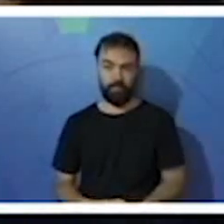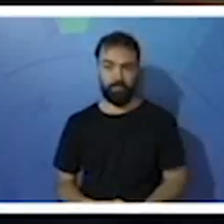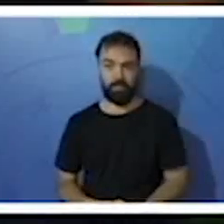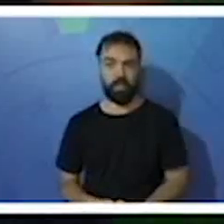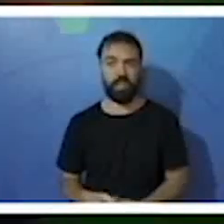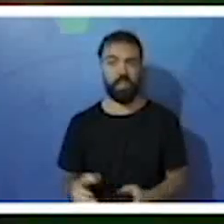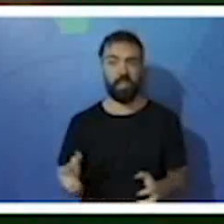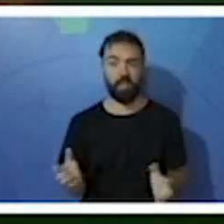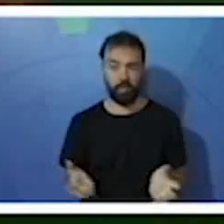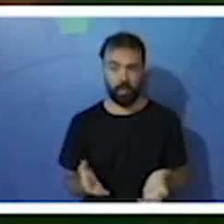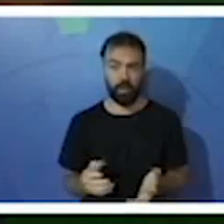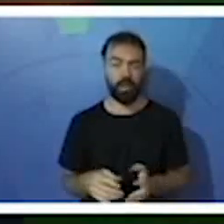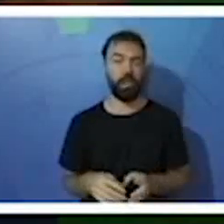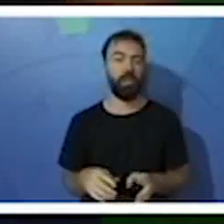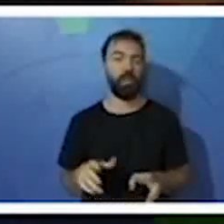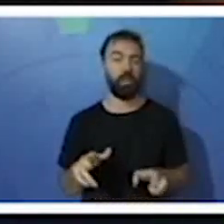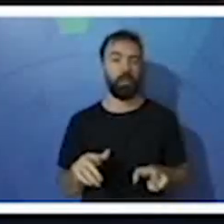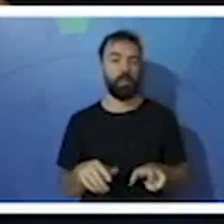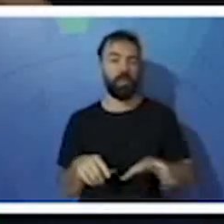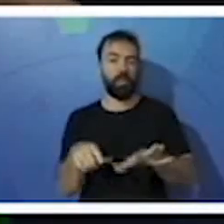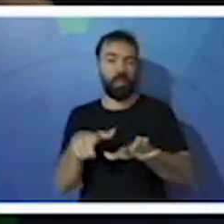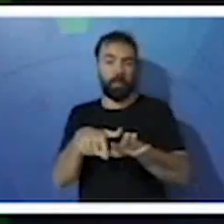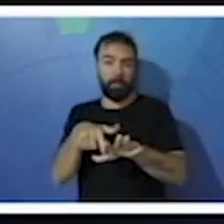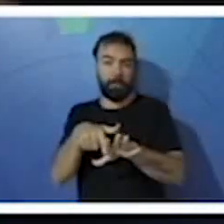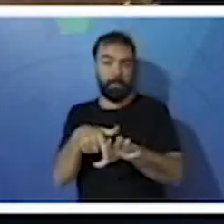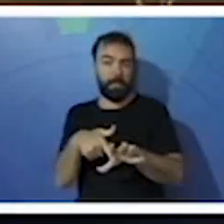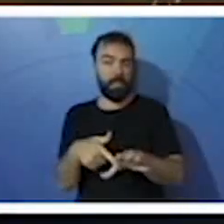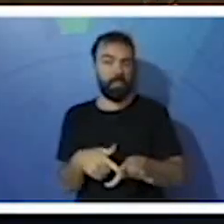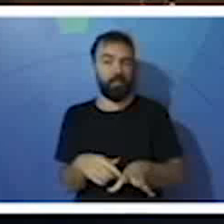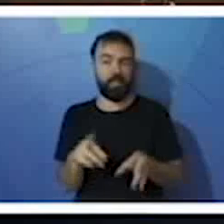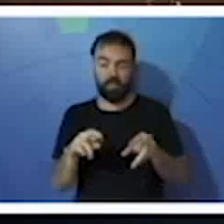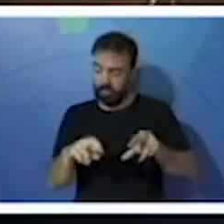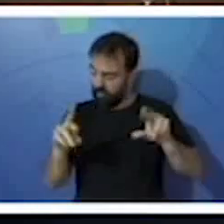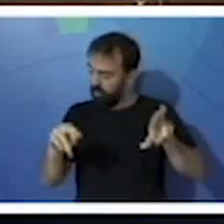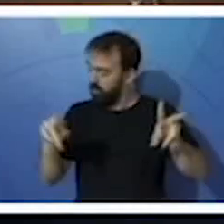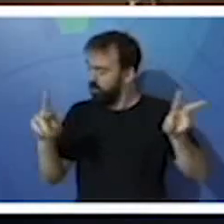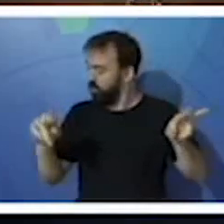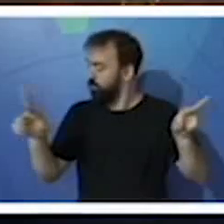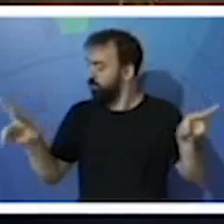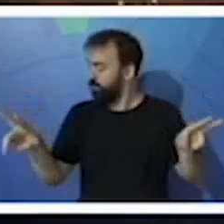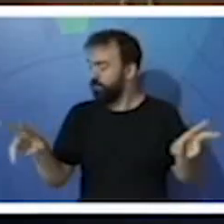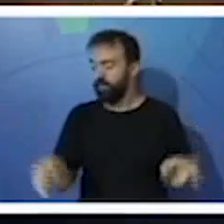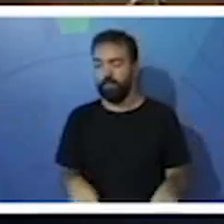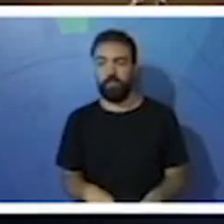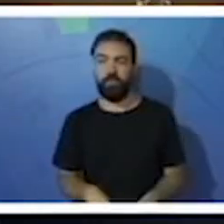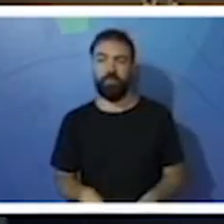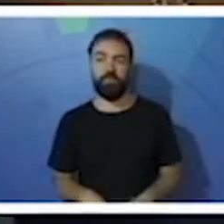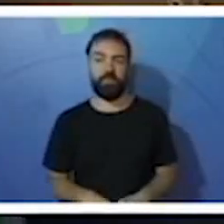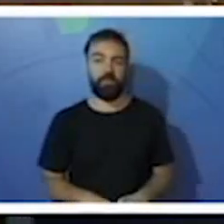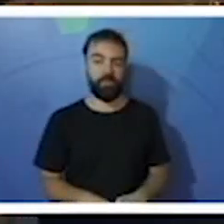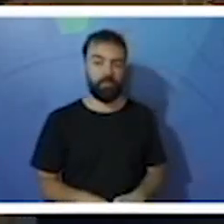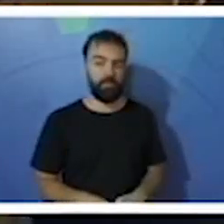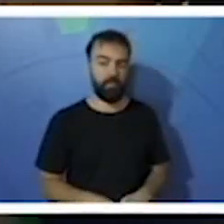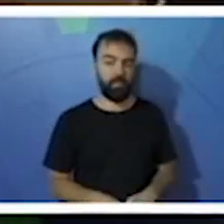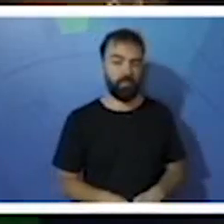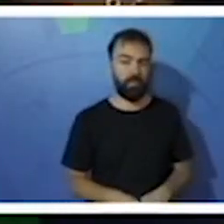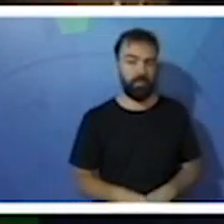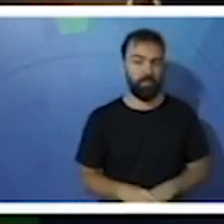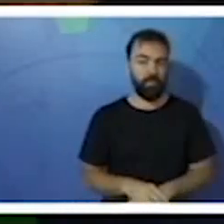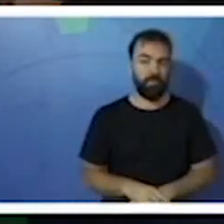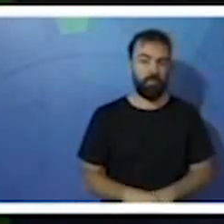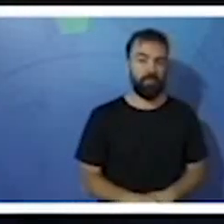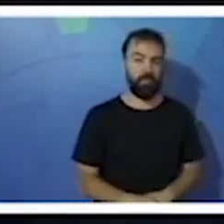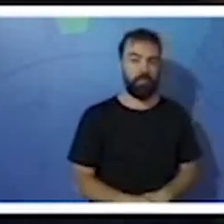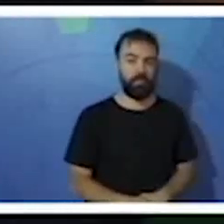Agora, a adaptação das aves, os pés. Então, falamos sobre os bicos, sobre as penas. Agora, vamos, né?